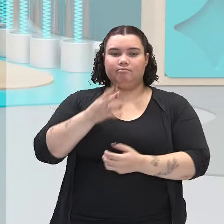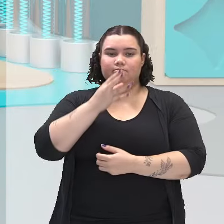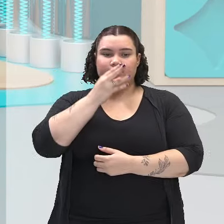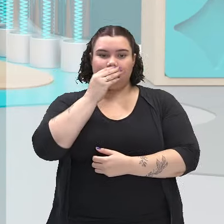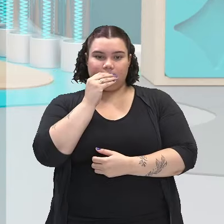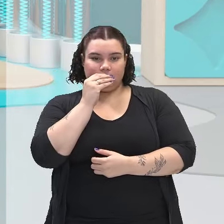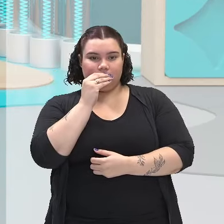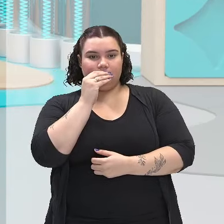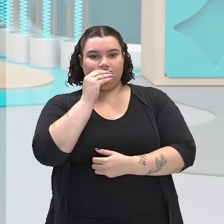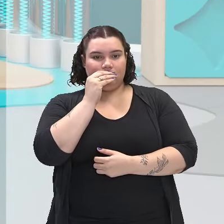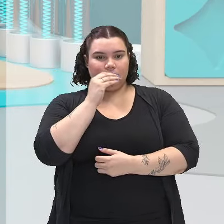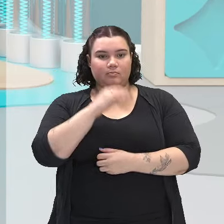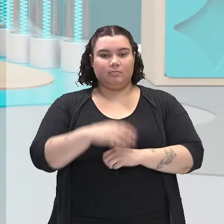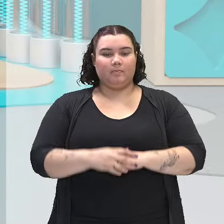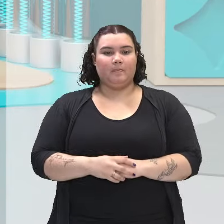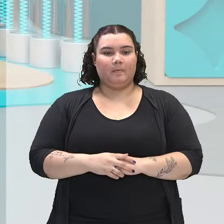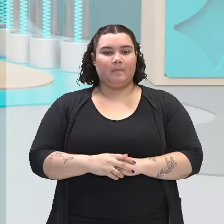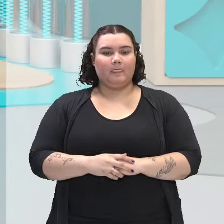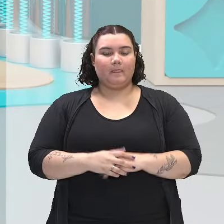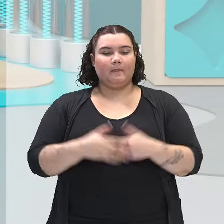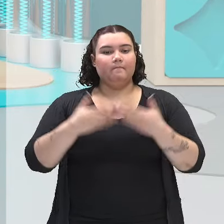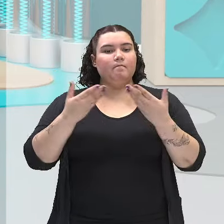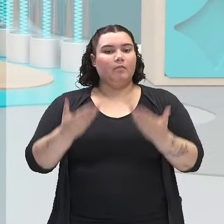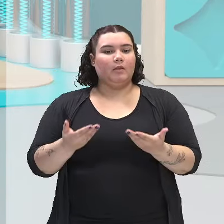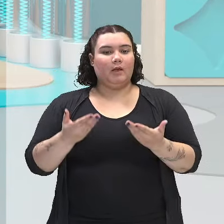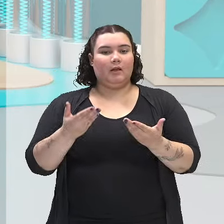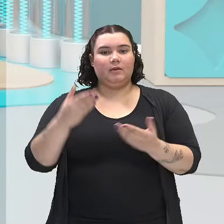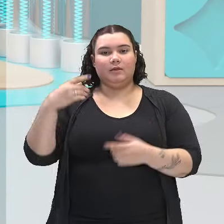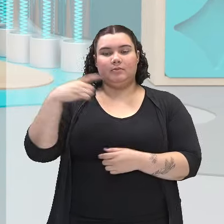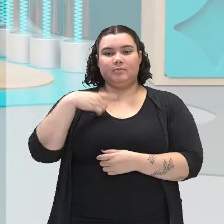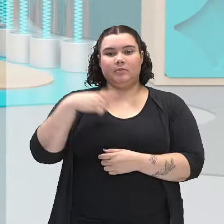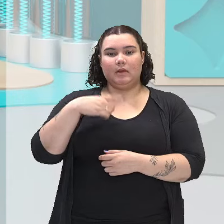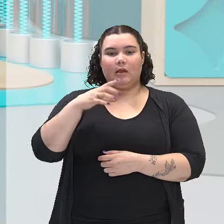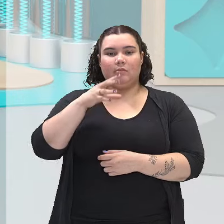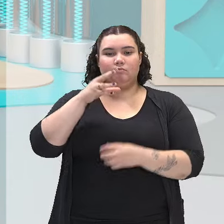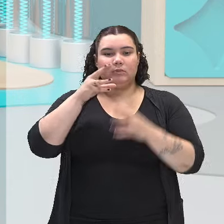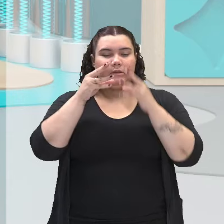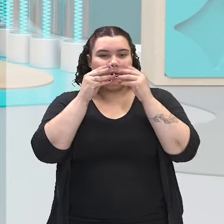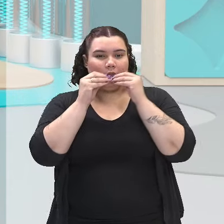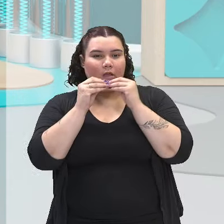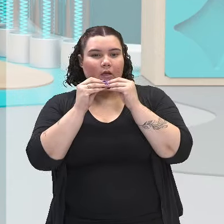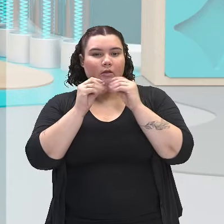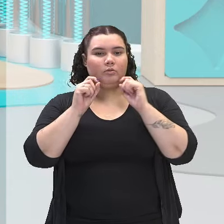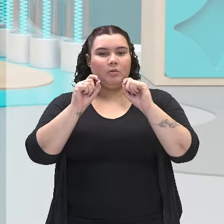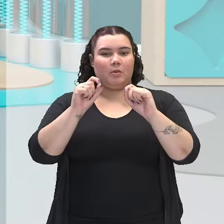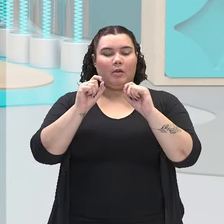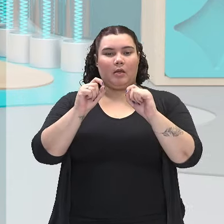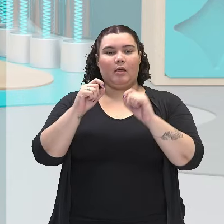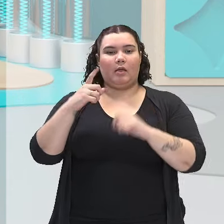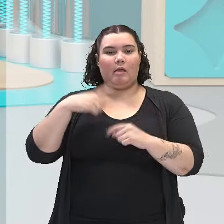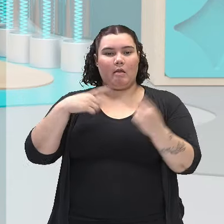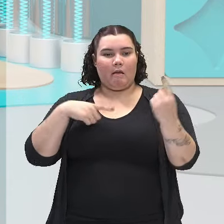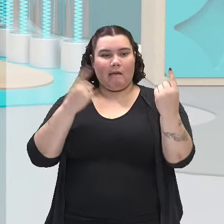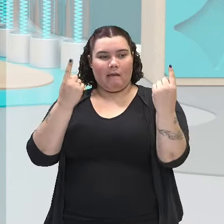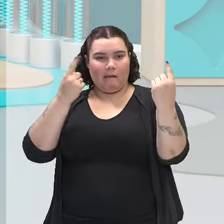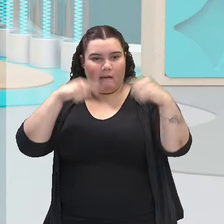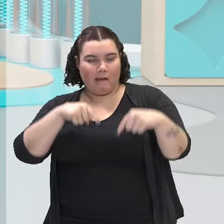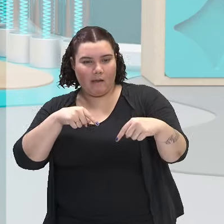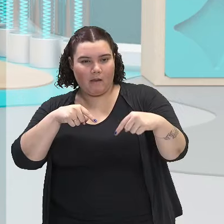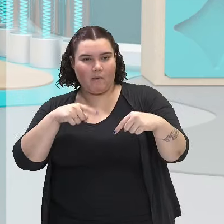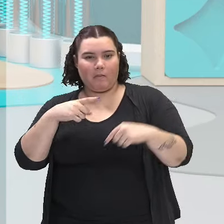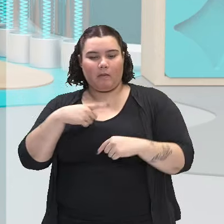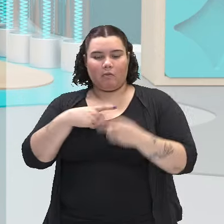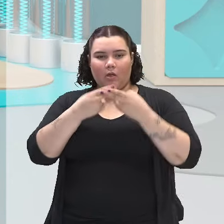No silêncio da minha flecha, resiste, não fui vencido. Fiz do